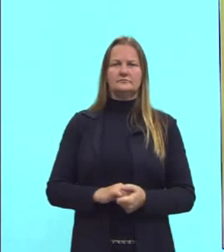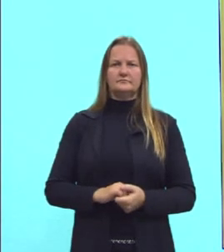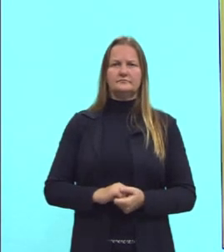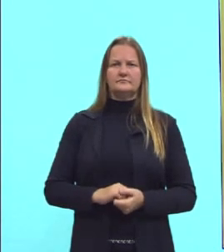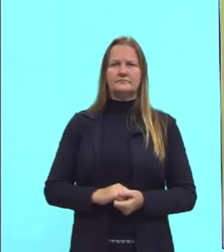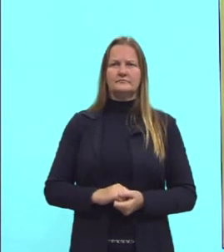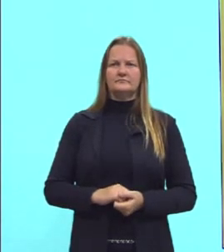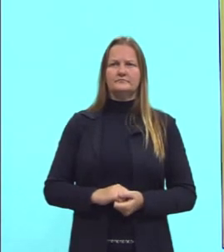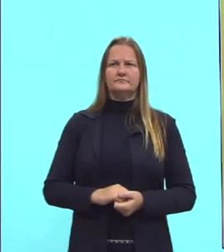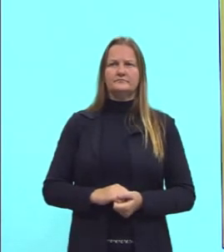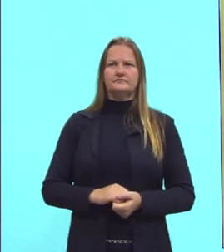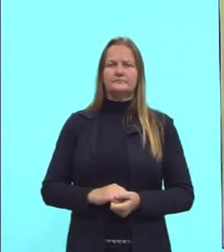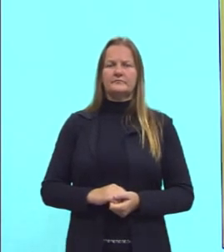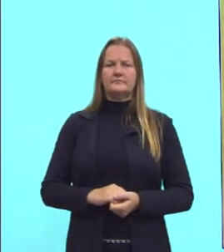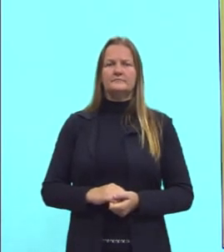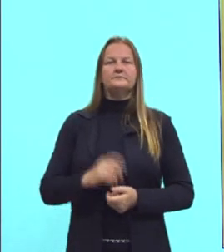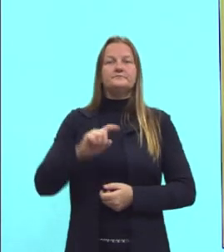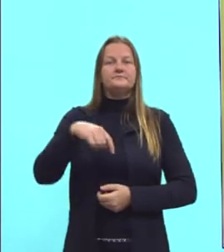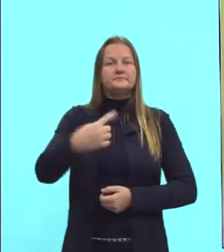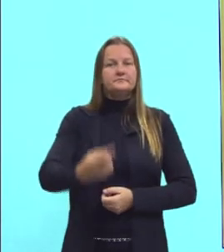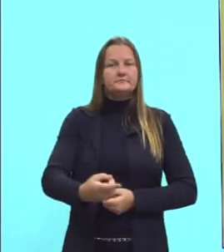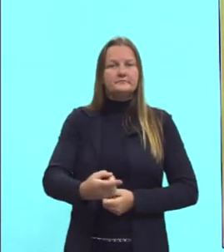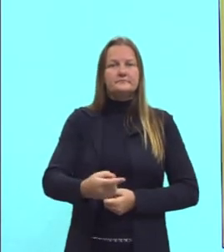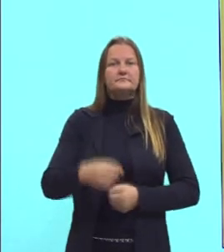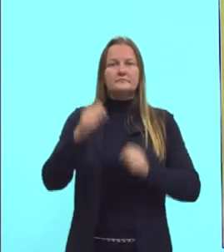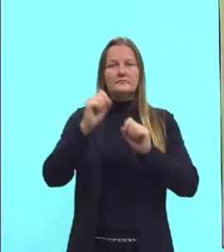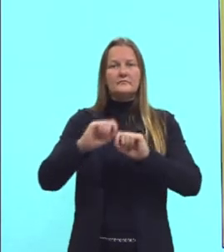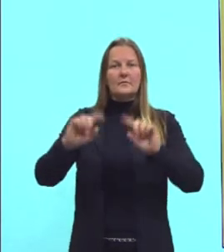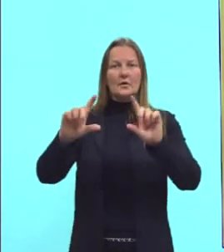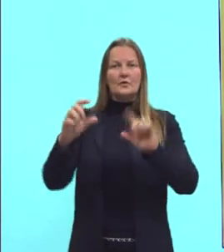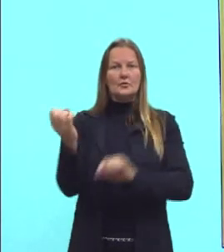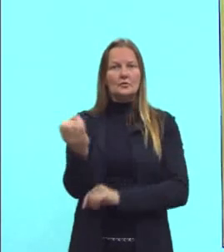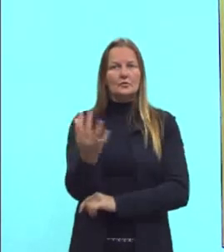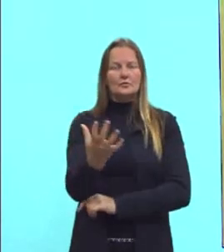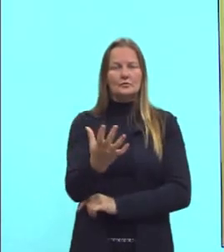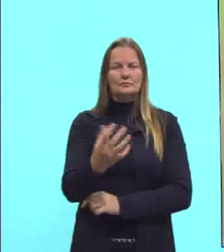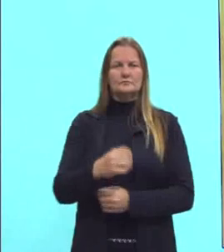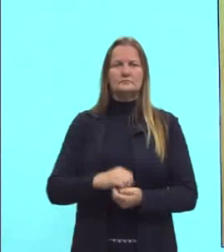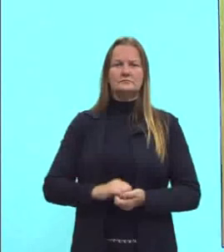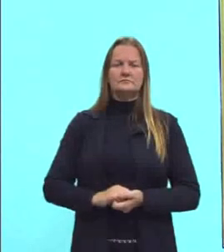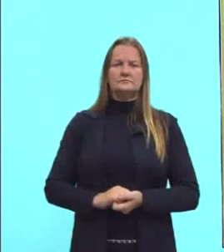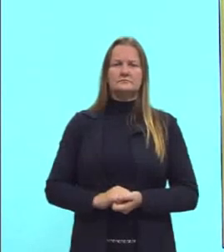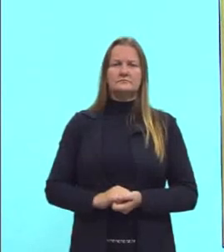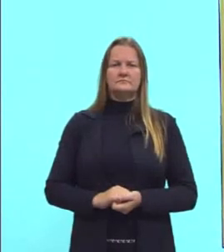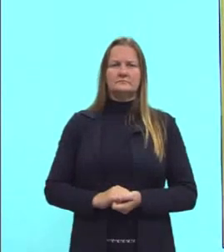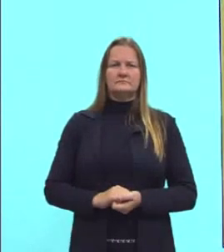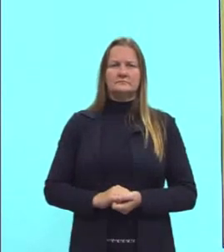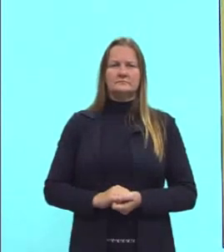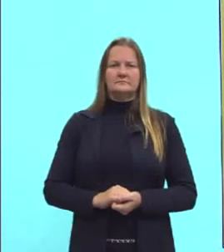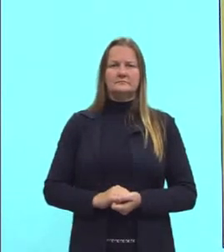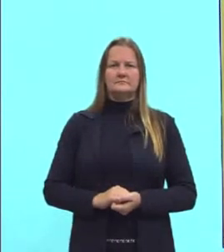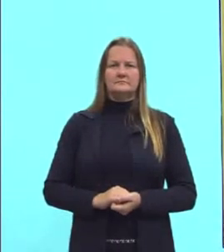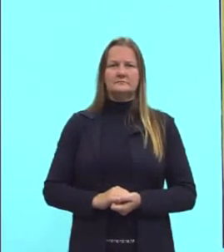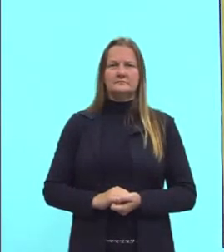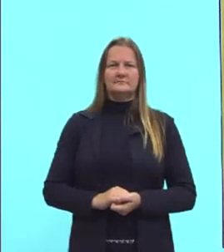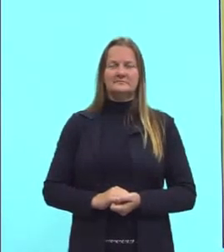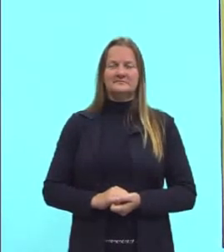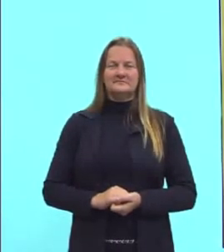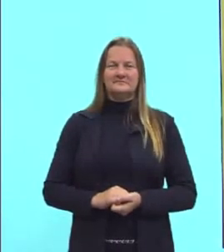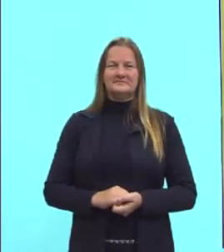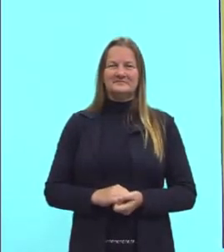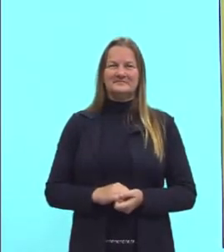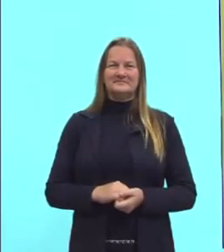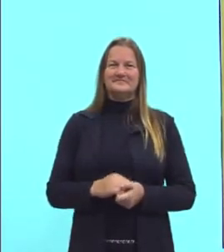Vamos, então, passar o nosso slide, né, vou passar agora o slidezinho, vou passar o slide,